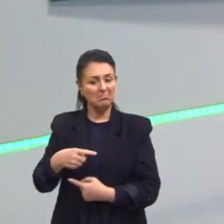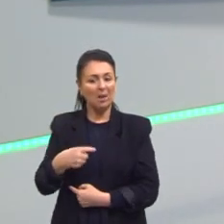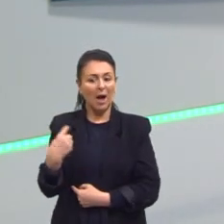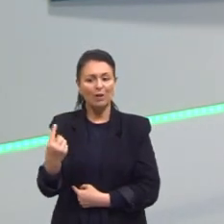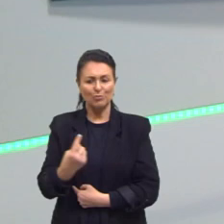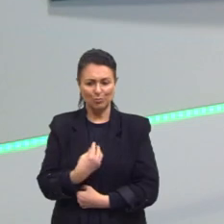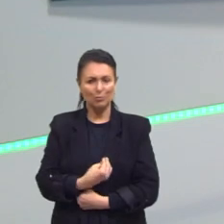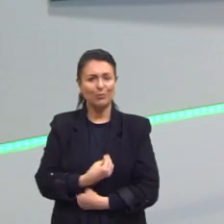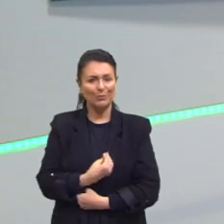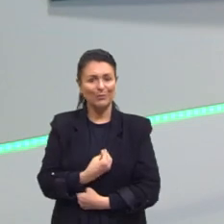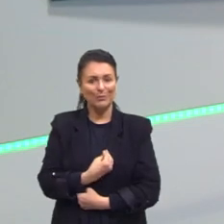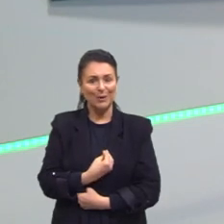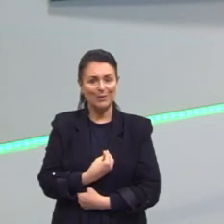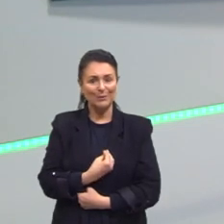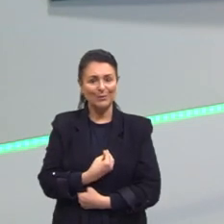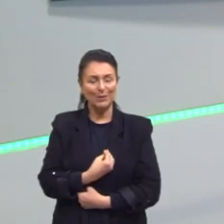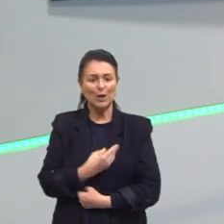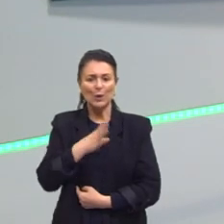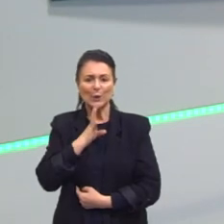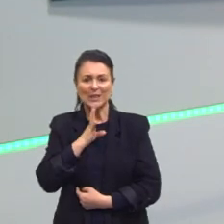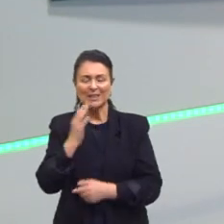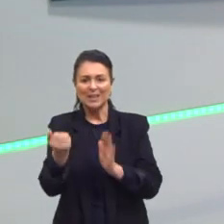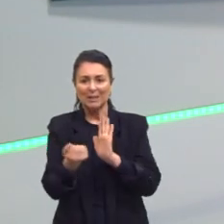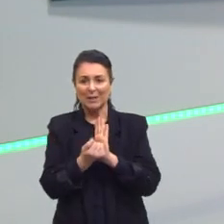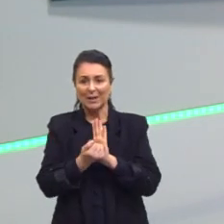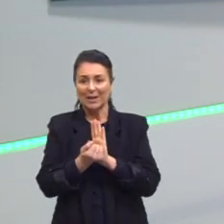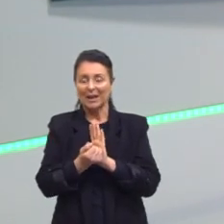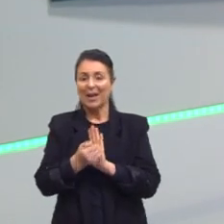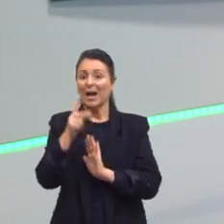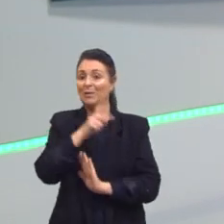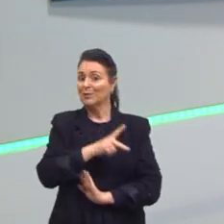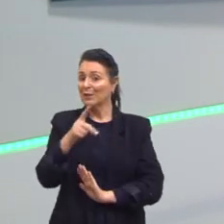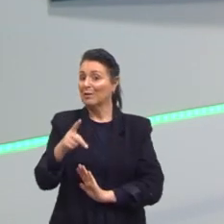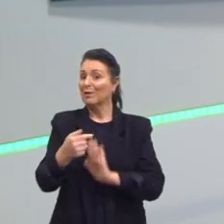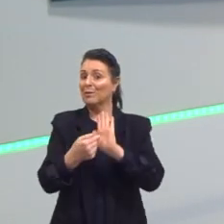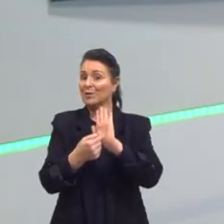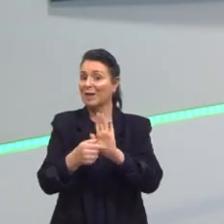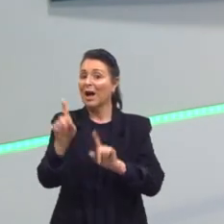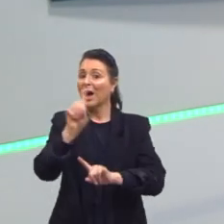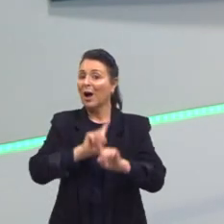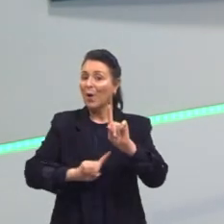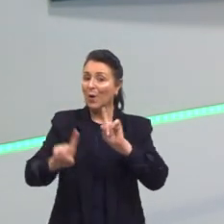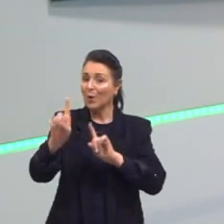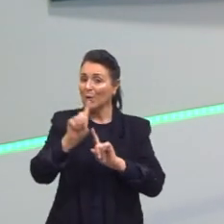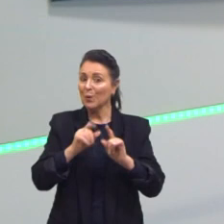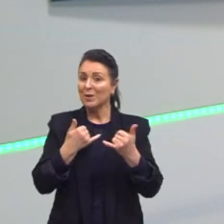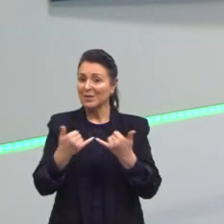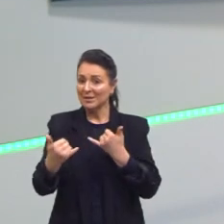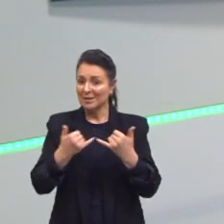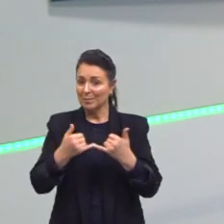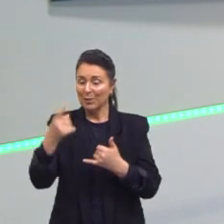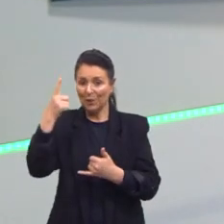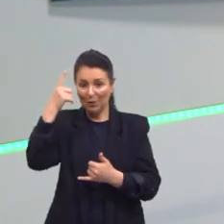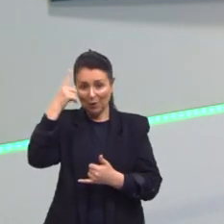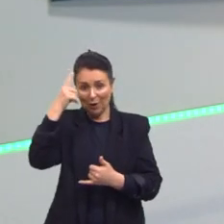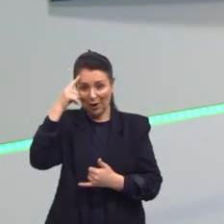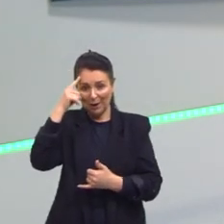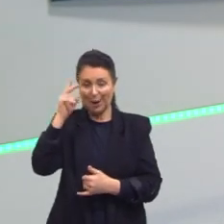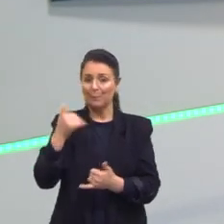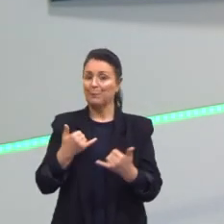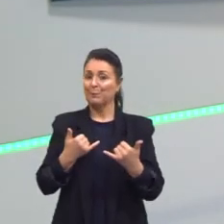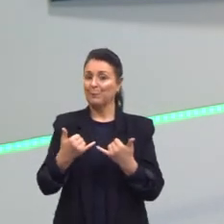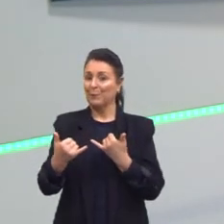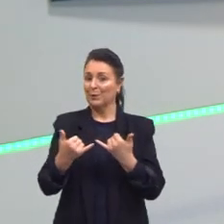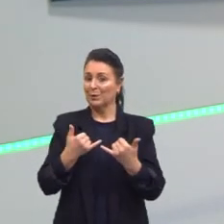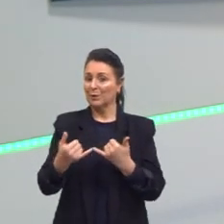determinado produto. E eu trouxe aqui para vocês alguns exemplos de slogans conhecidos. Como, por exemplo,